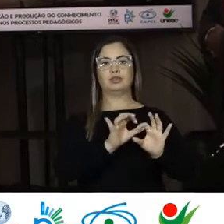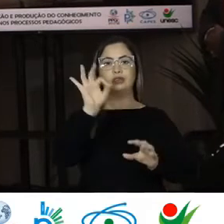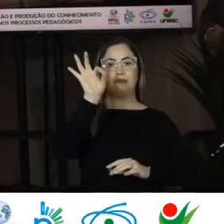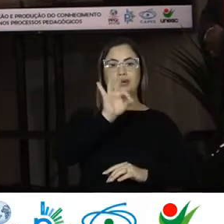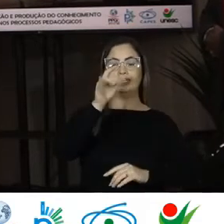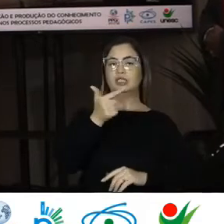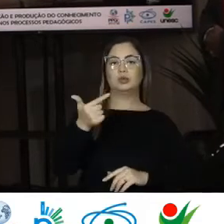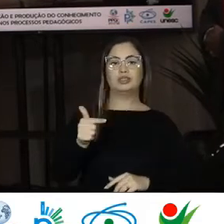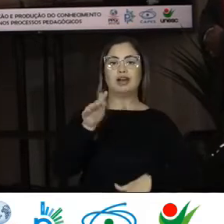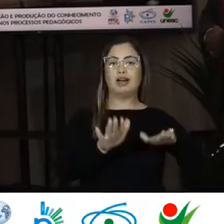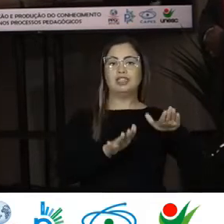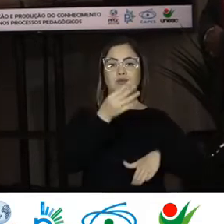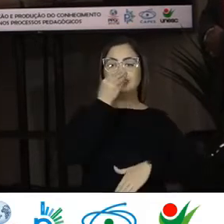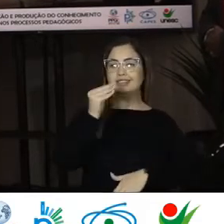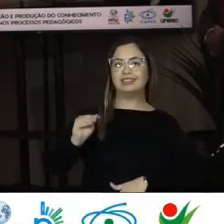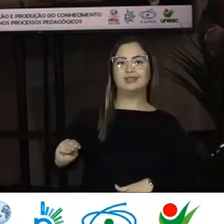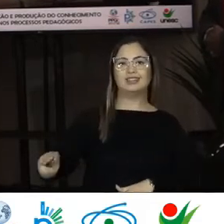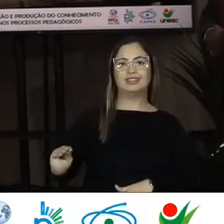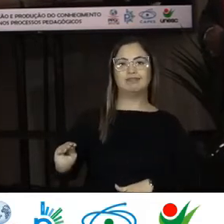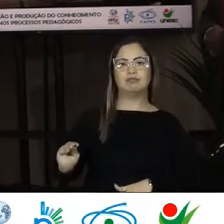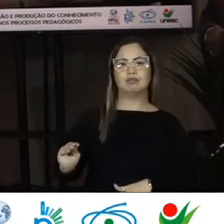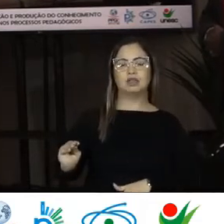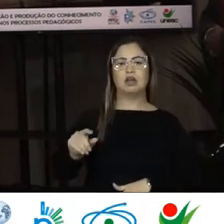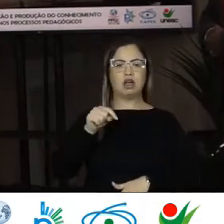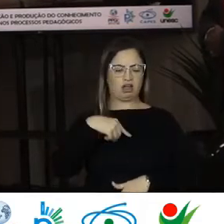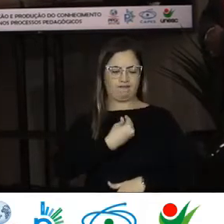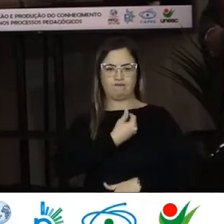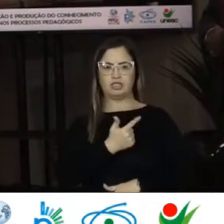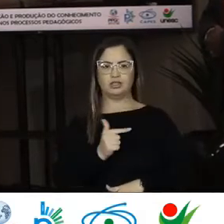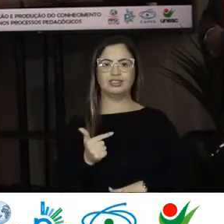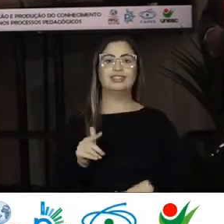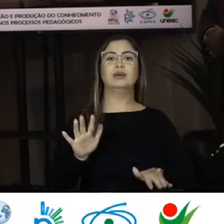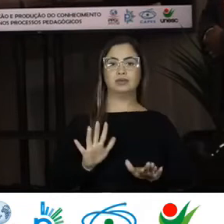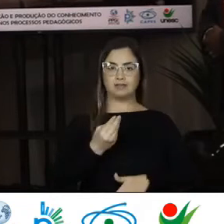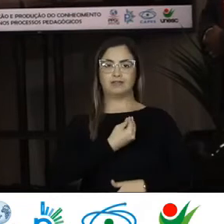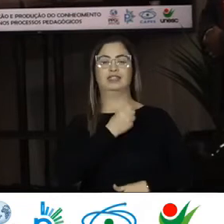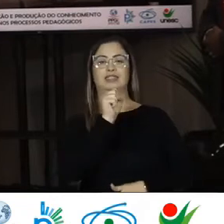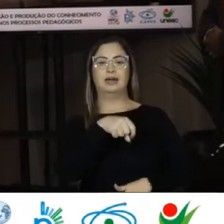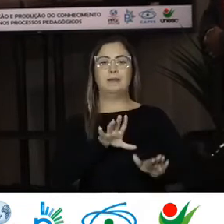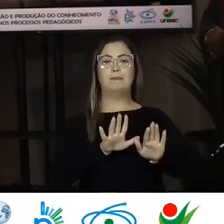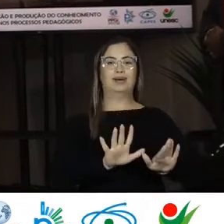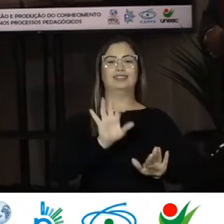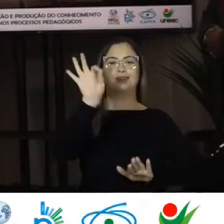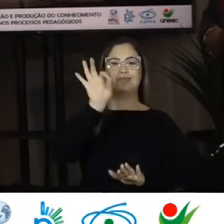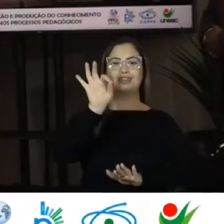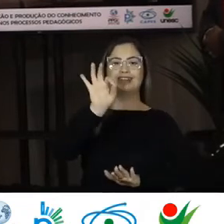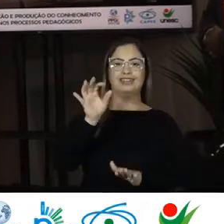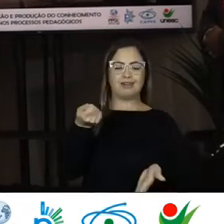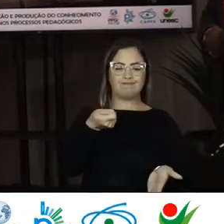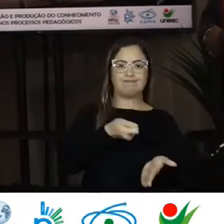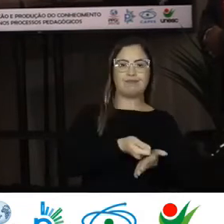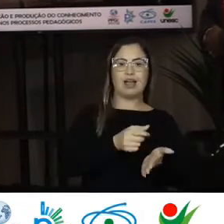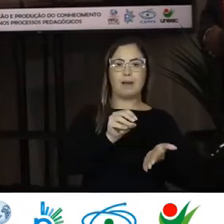desapercebida Né Mas não é que ela não existe Né Ela está ali Então a migração Sul-sul É uma coisa muito